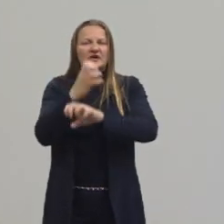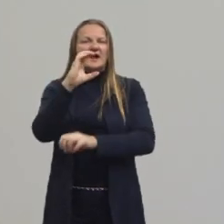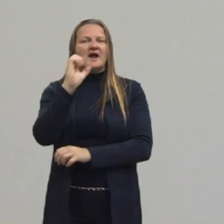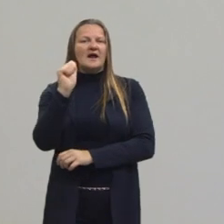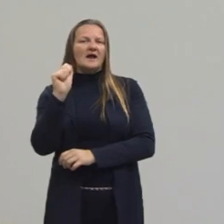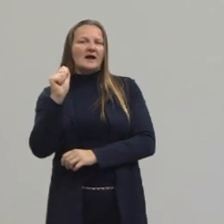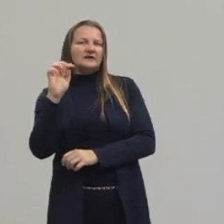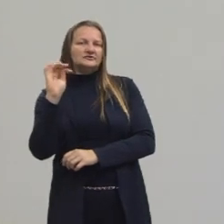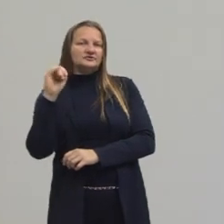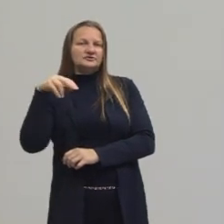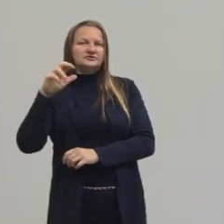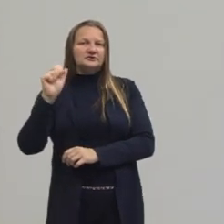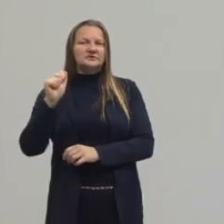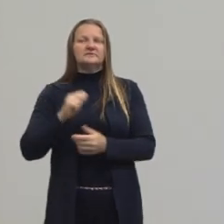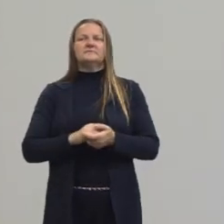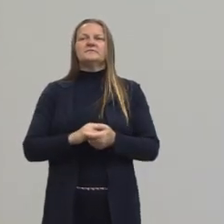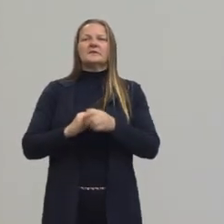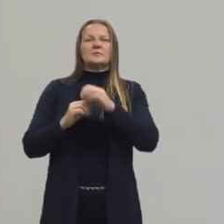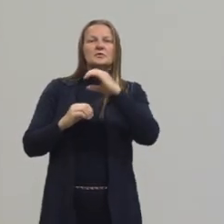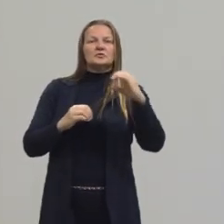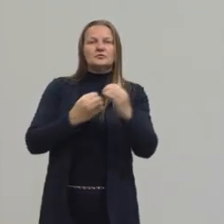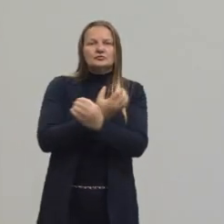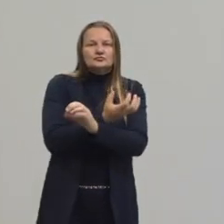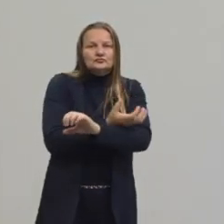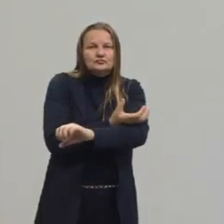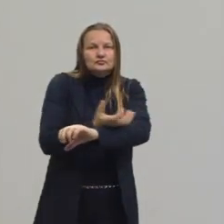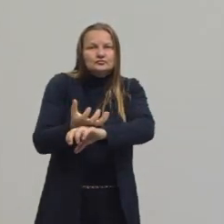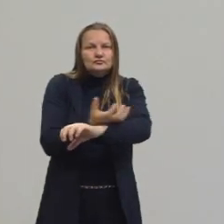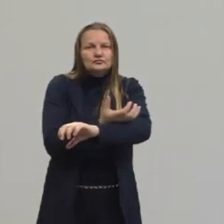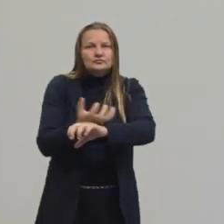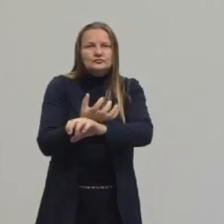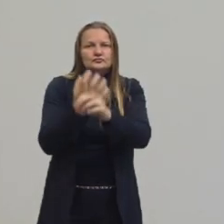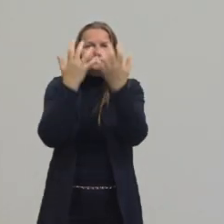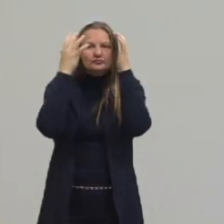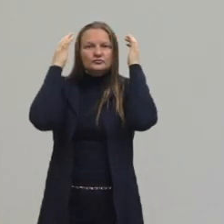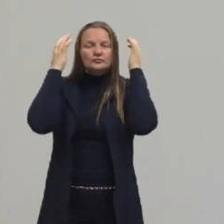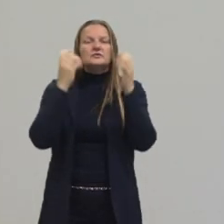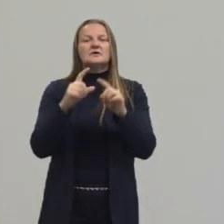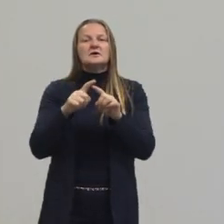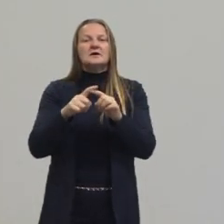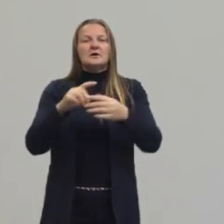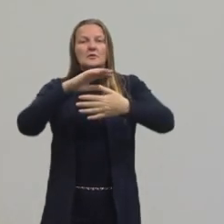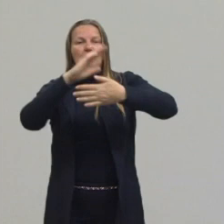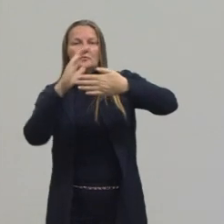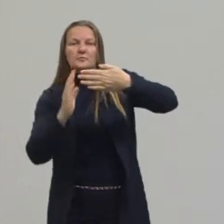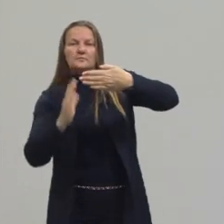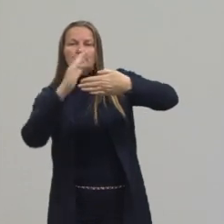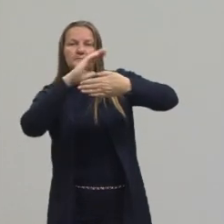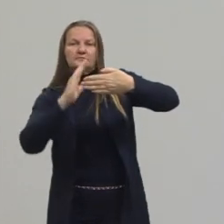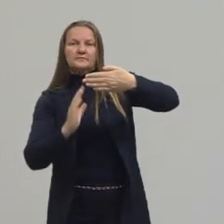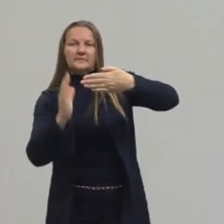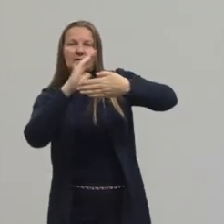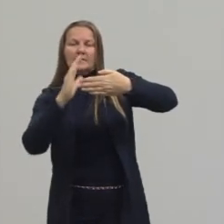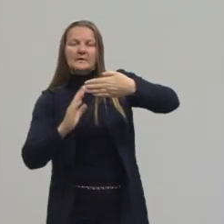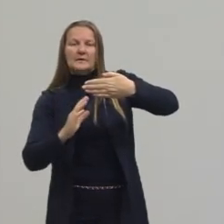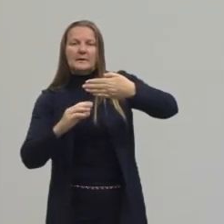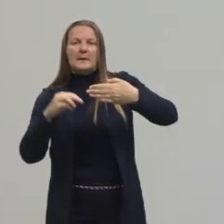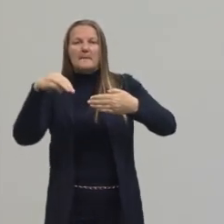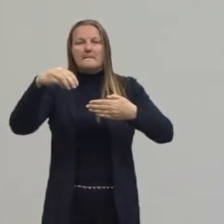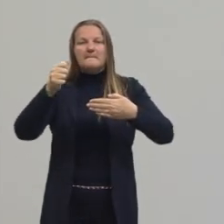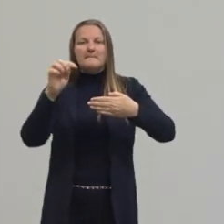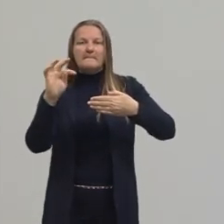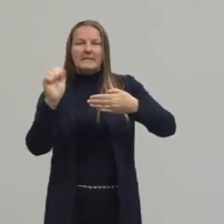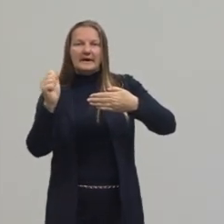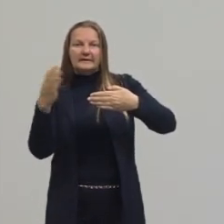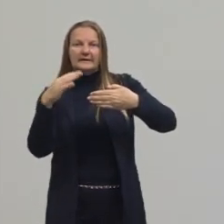Cerrado, que é um verde clarinho. Depois, nós temos a Mata Atlântica, que vem costeando, né, o Oceano